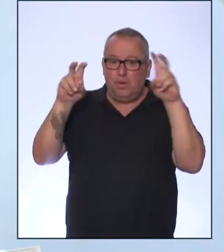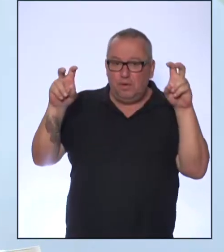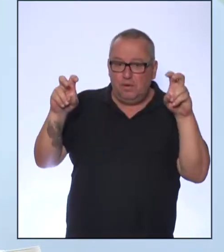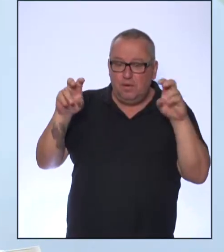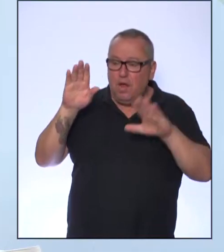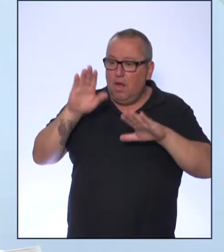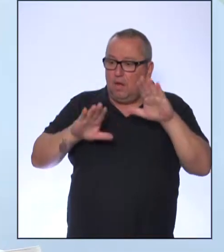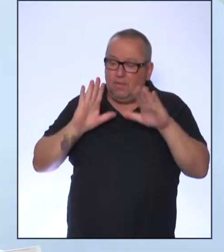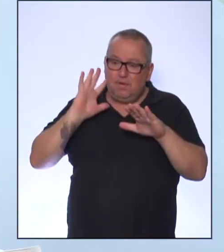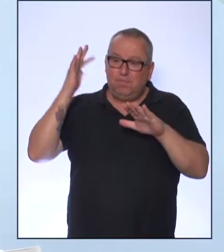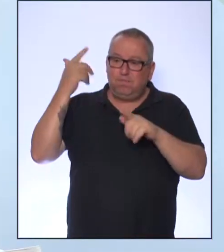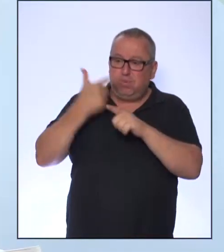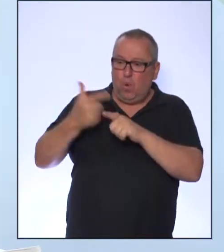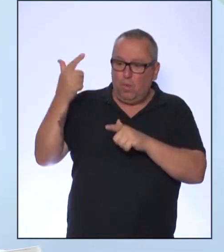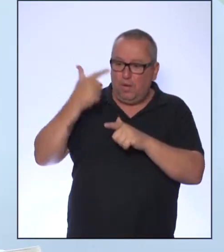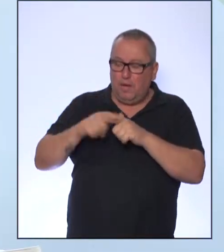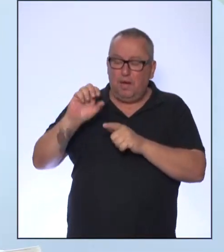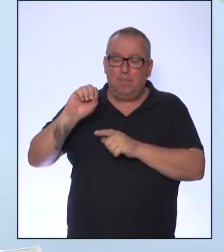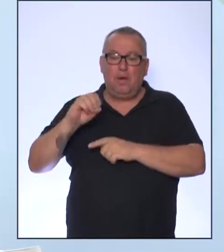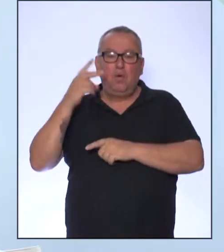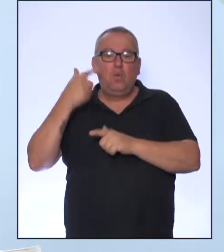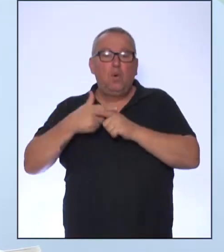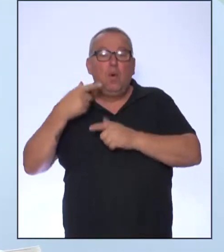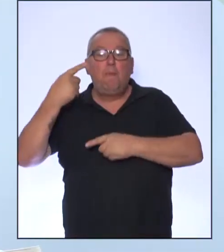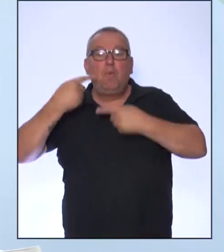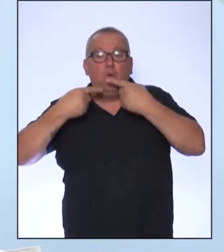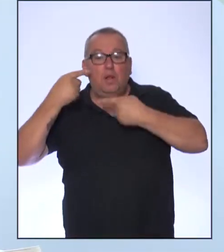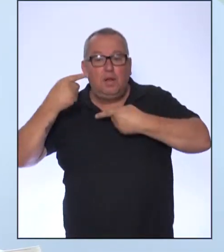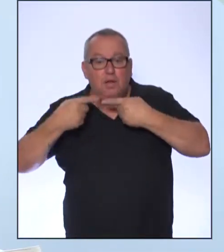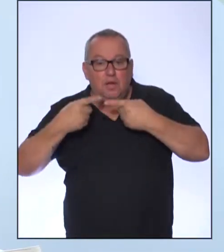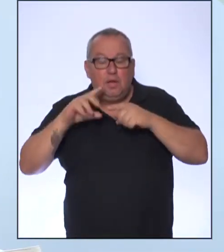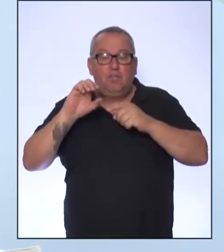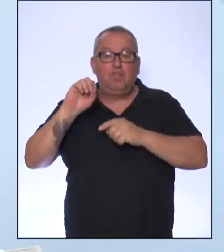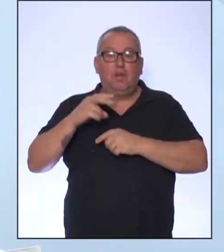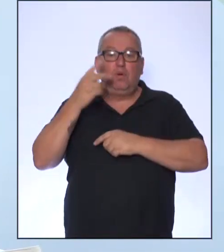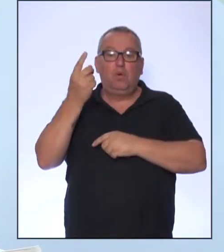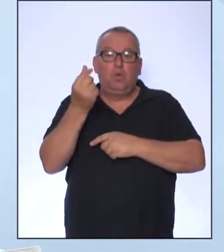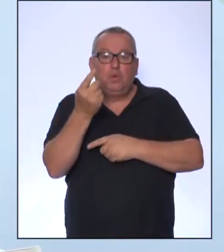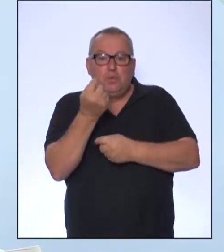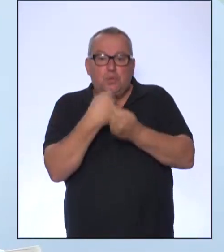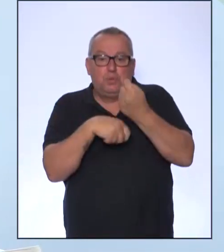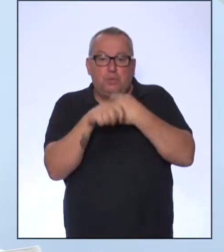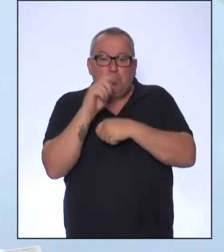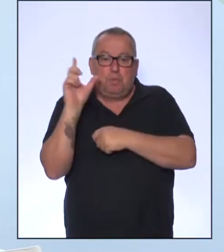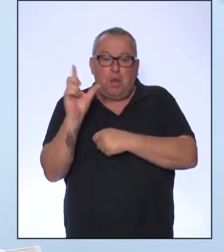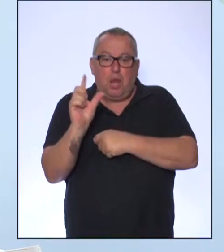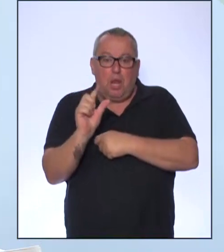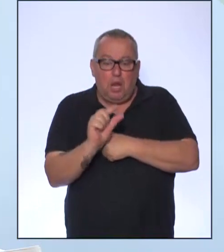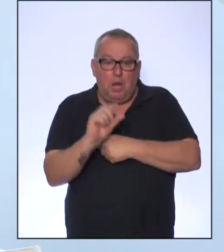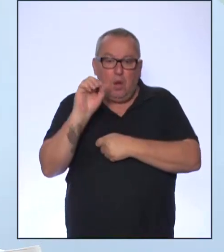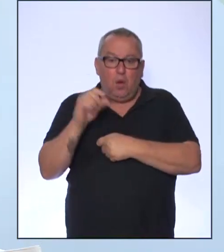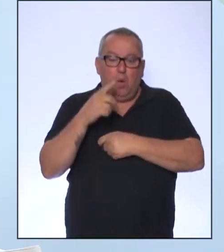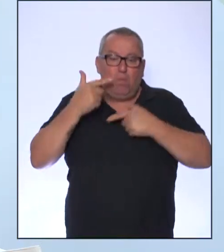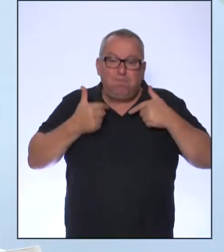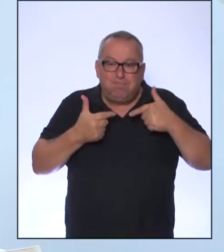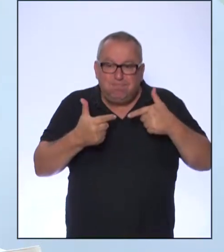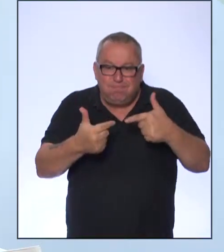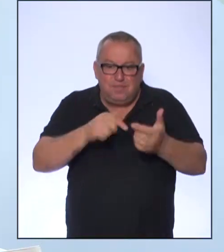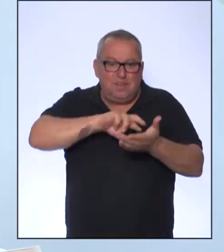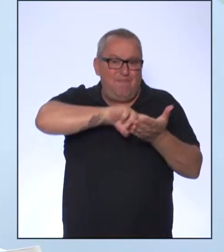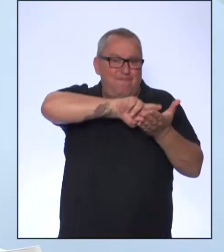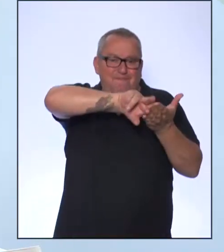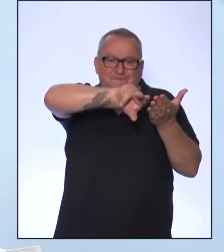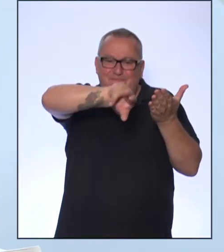desastre, por uma perseguição política, uma crise econômica, uma crise humanitária. Há vários